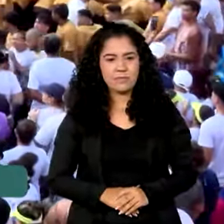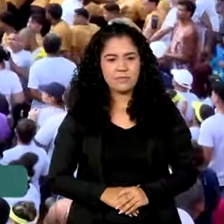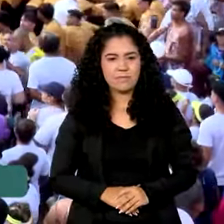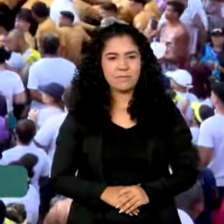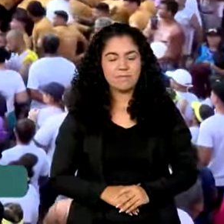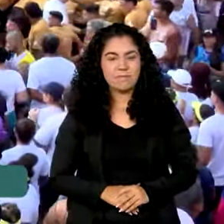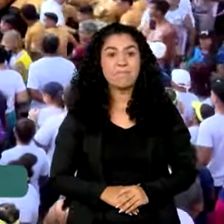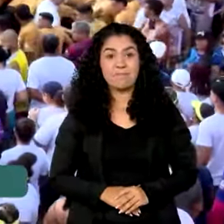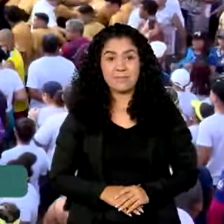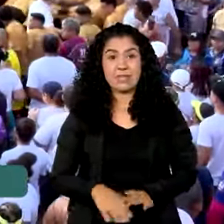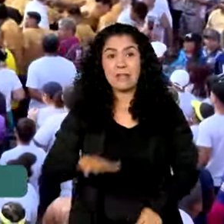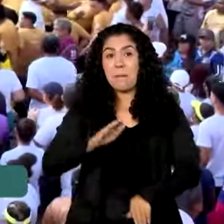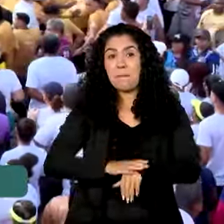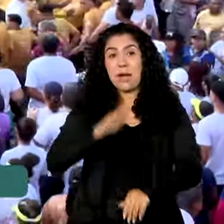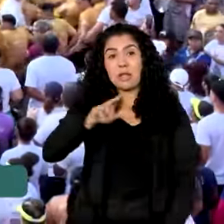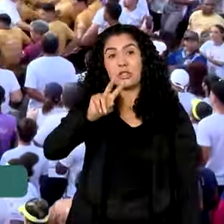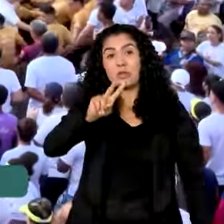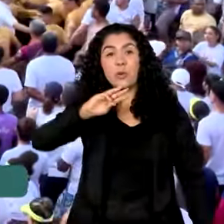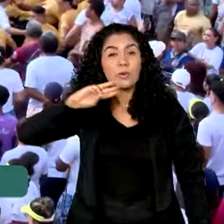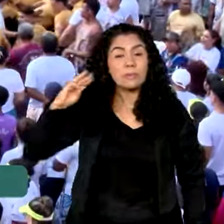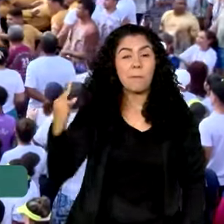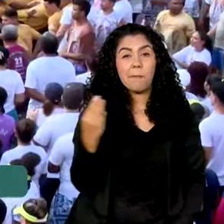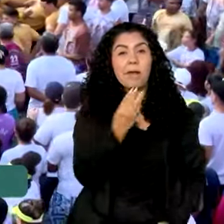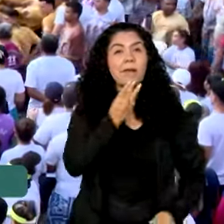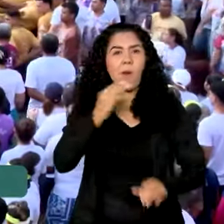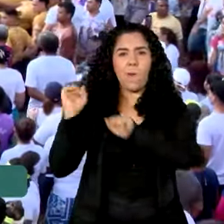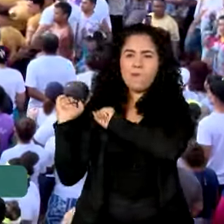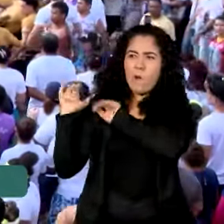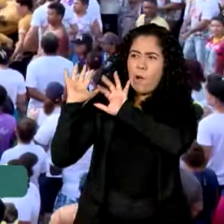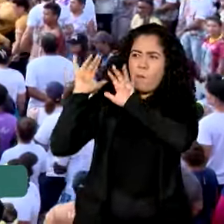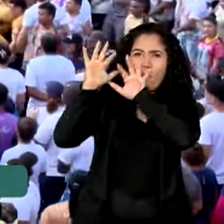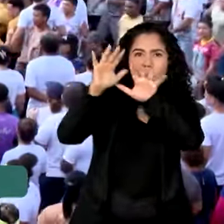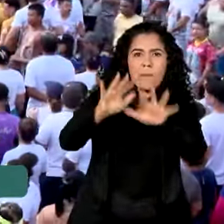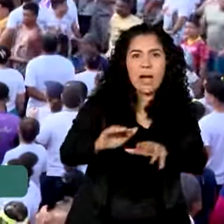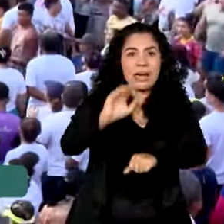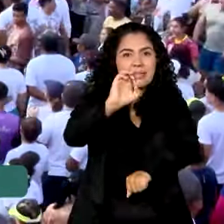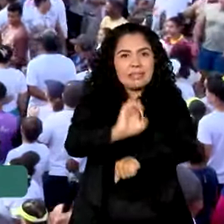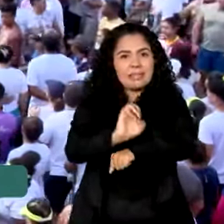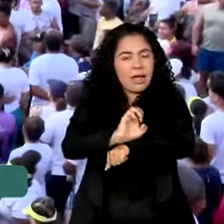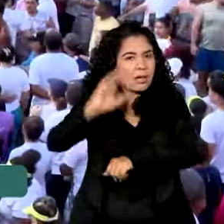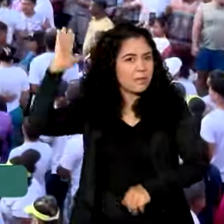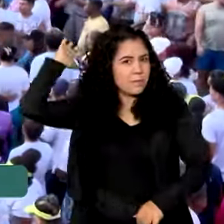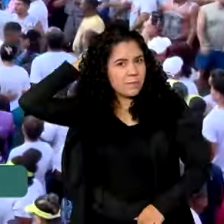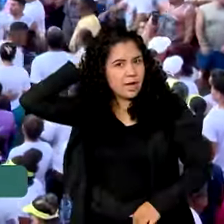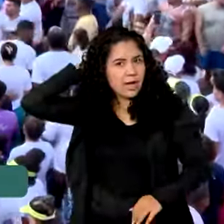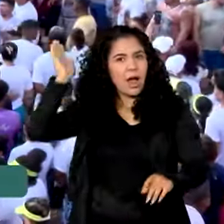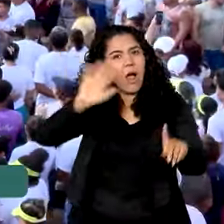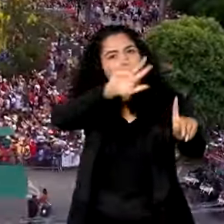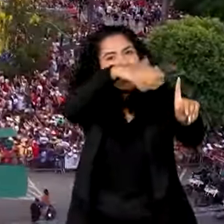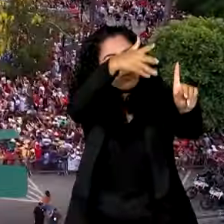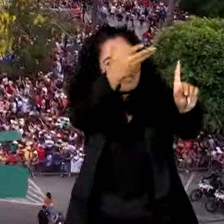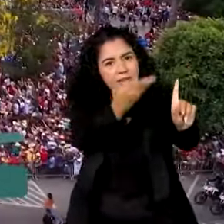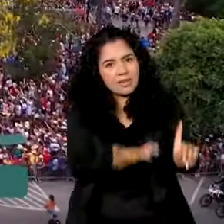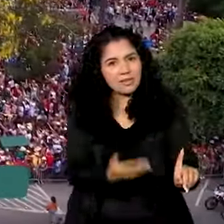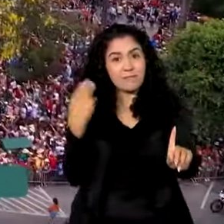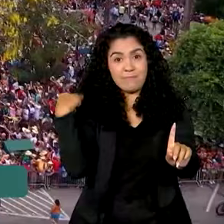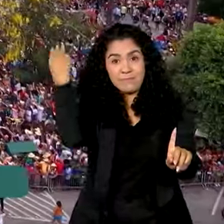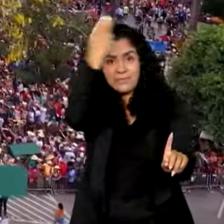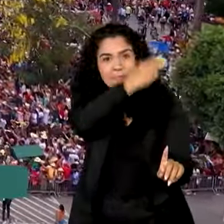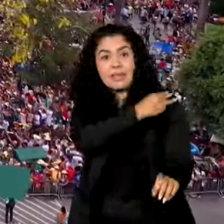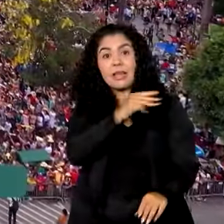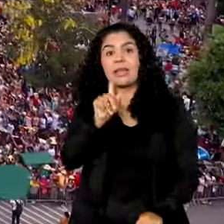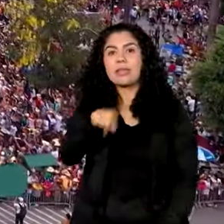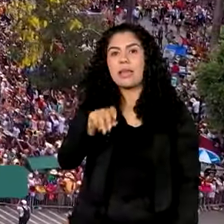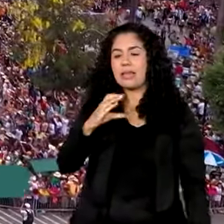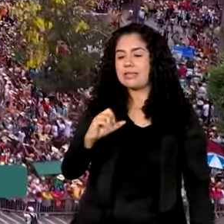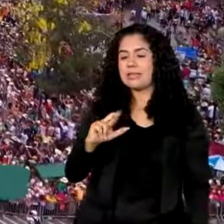Mais de dois milhões de romeiros e turistas foram a Belém do Pará homenagear a padroeira dos paraenses. O sírio de